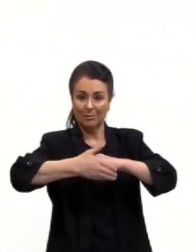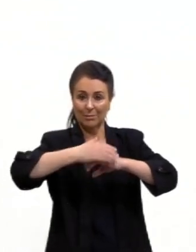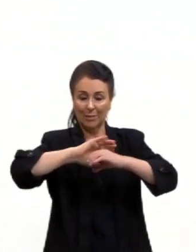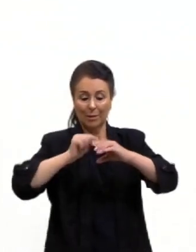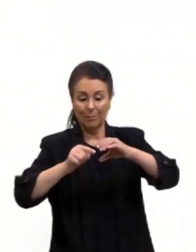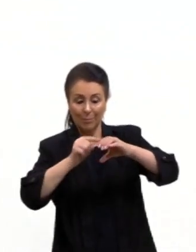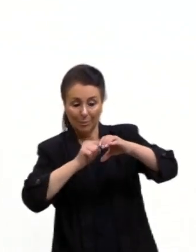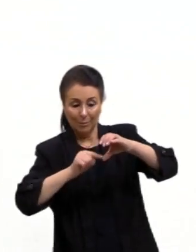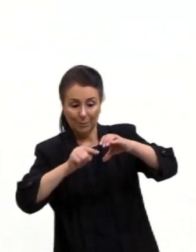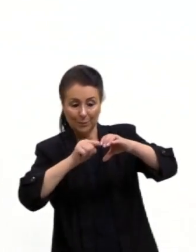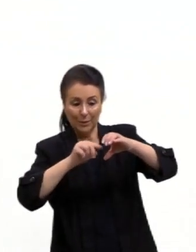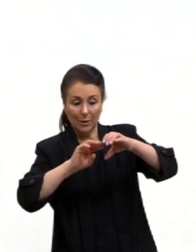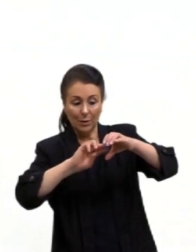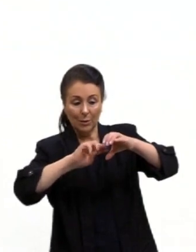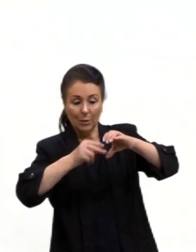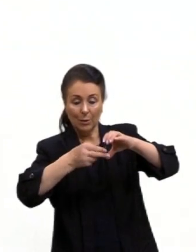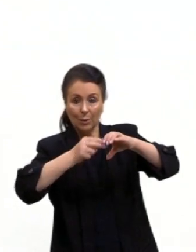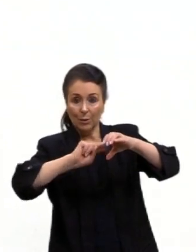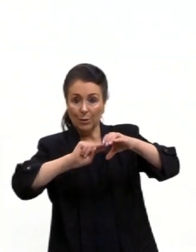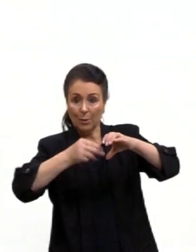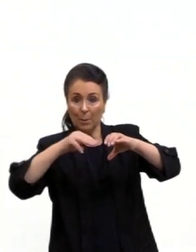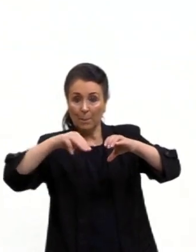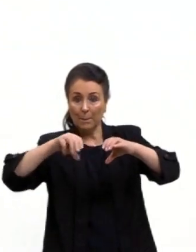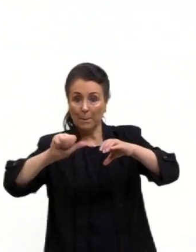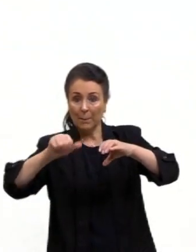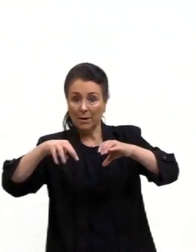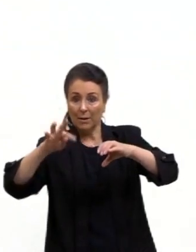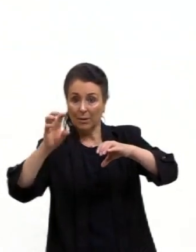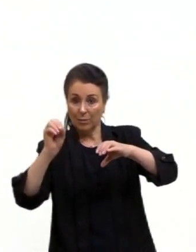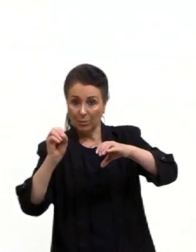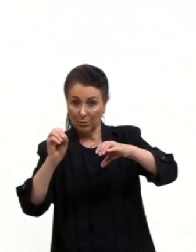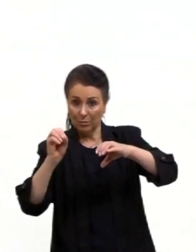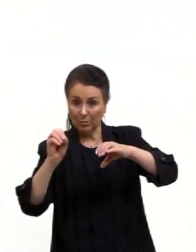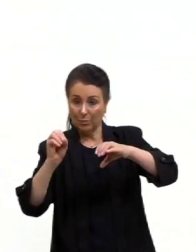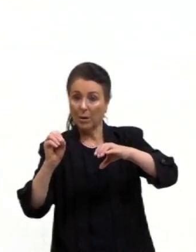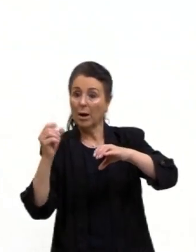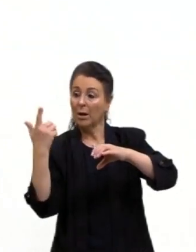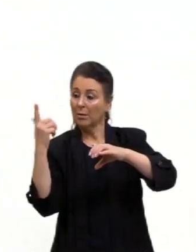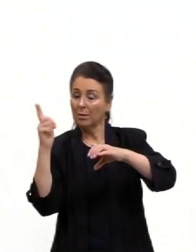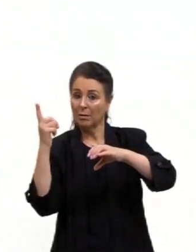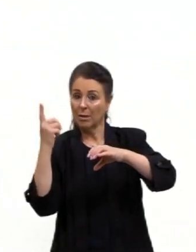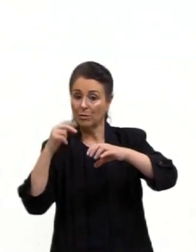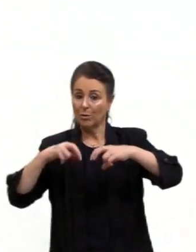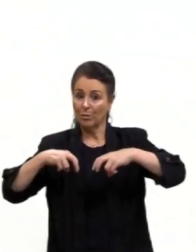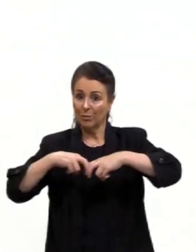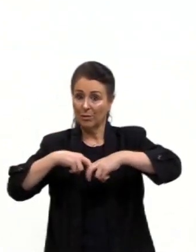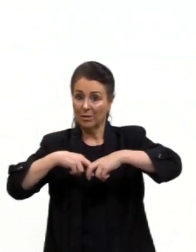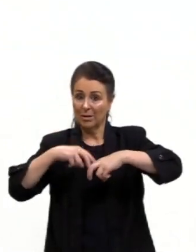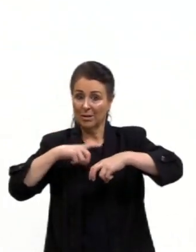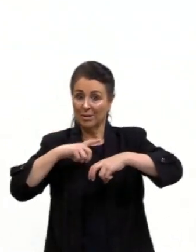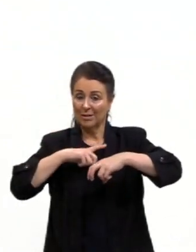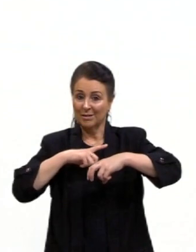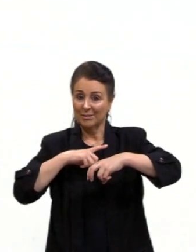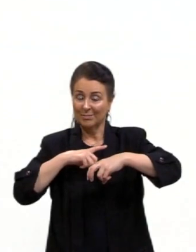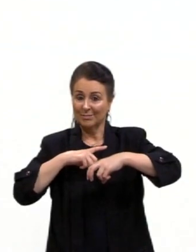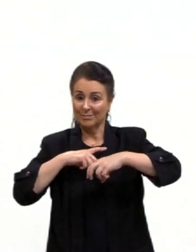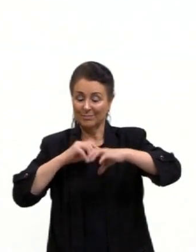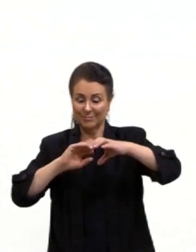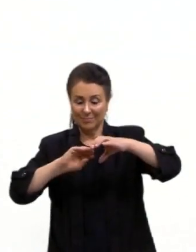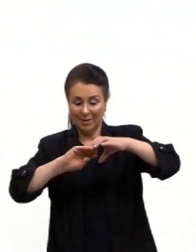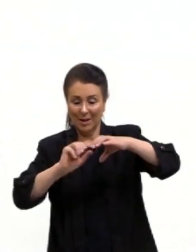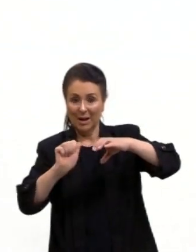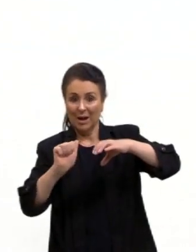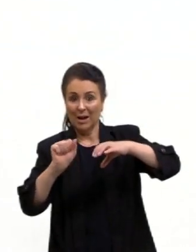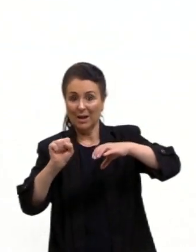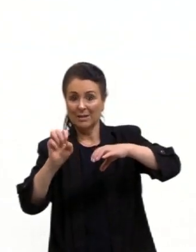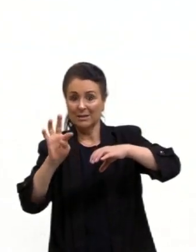E o manto vai ser dividido em algumas partes na geofísica, que é a astenosfera, que vai ser